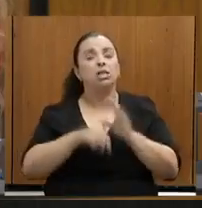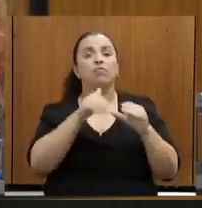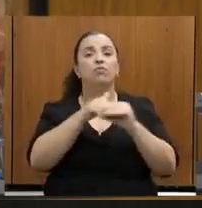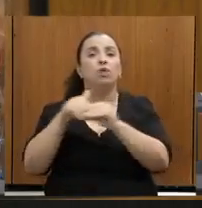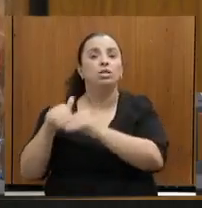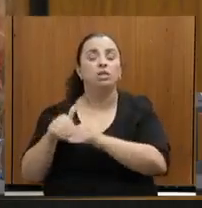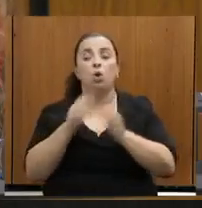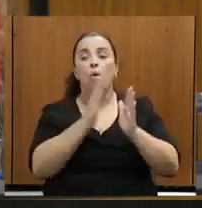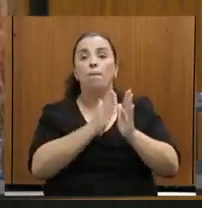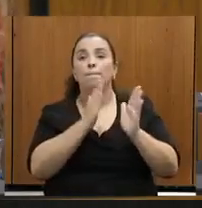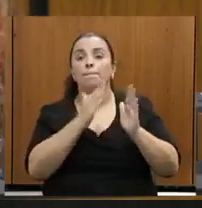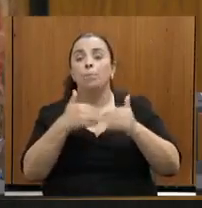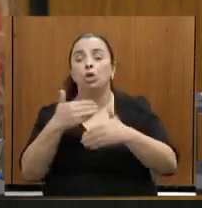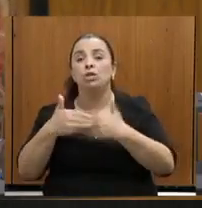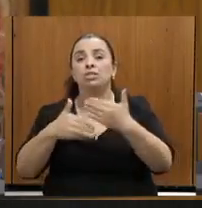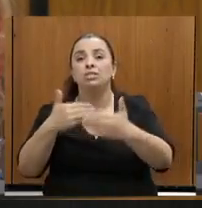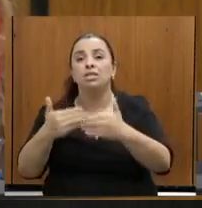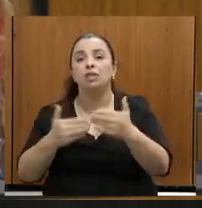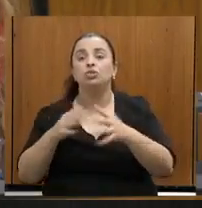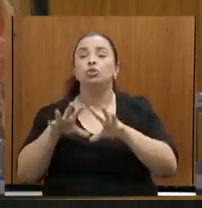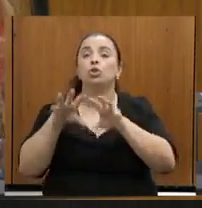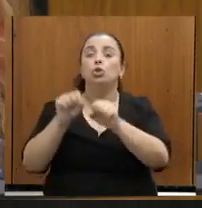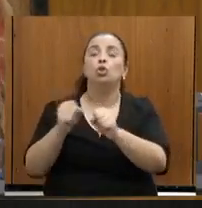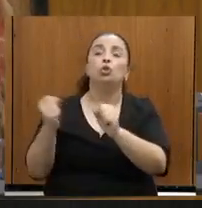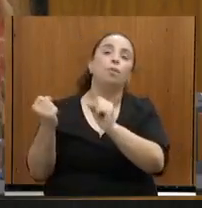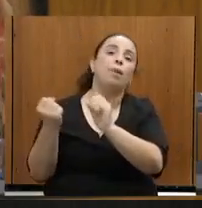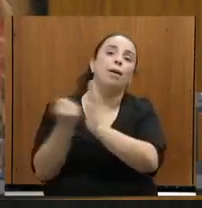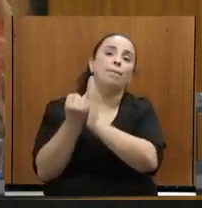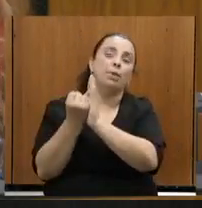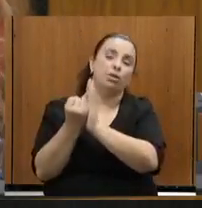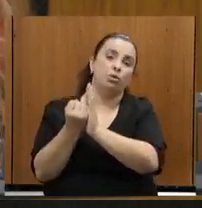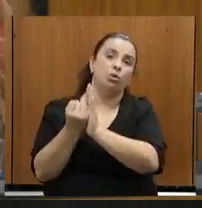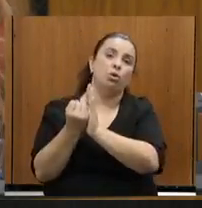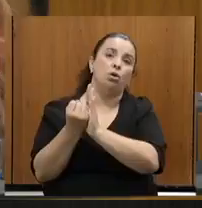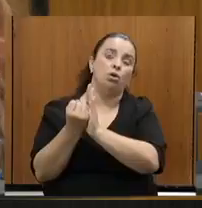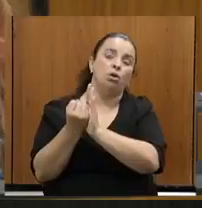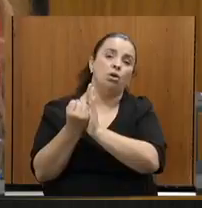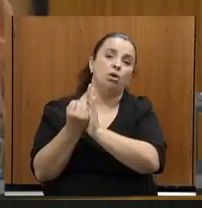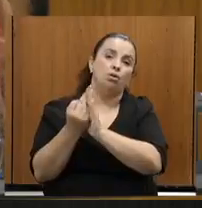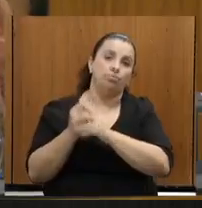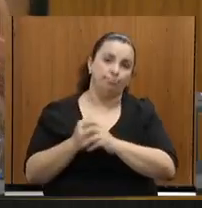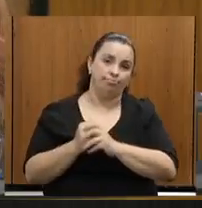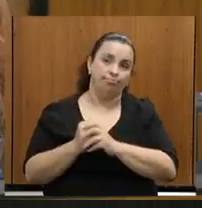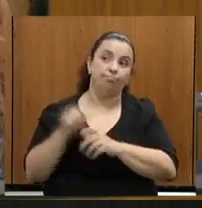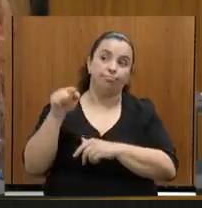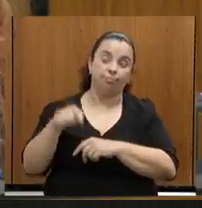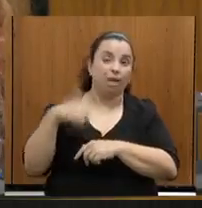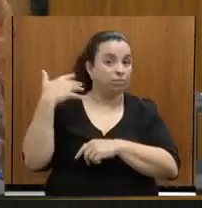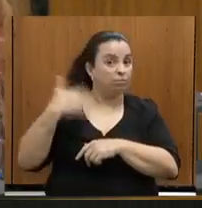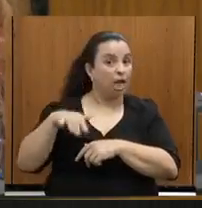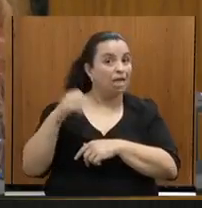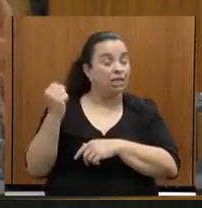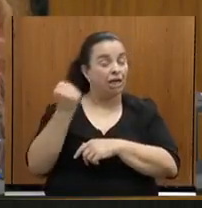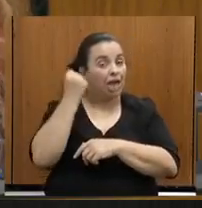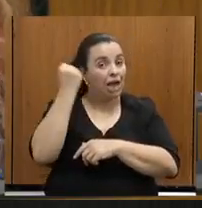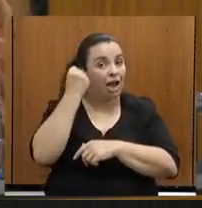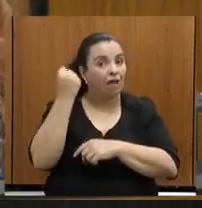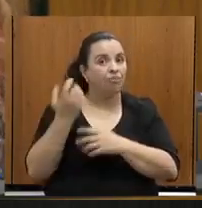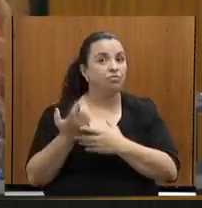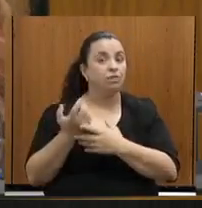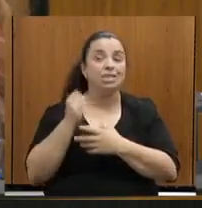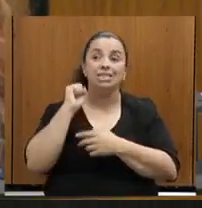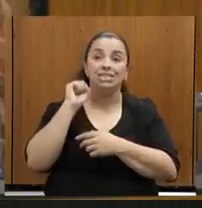de tombamento pelo Conselho Estadual de Patrimônio Cultural. A situação é gravíssima. Enquanto nós não